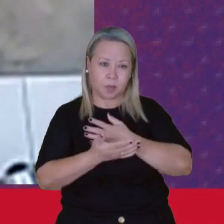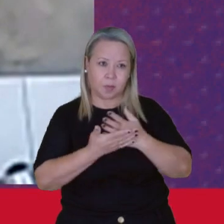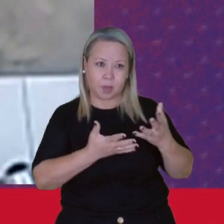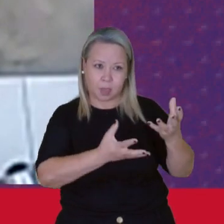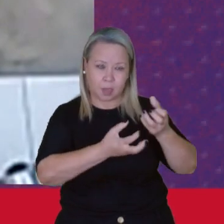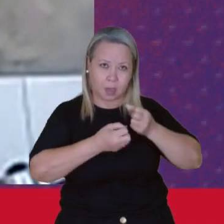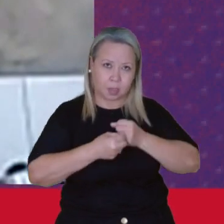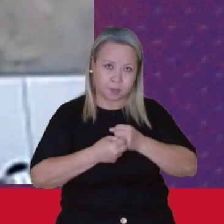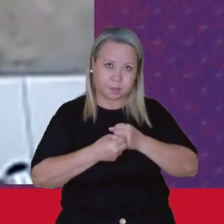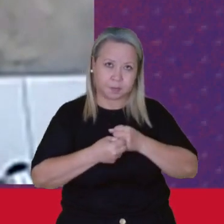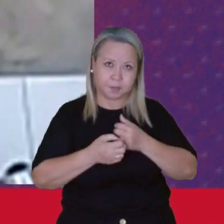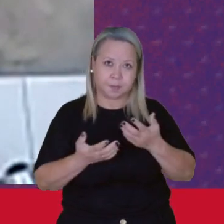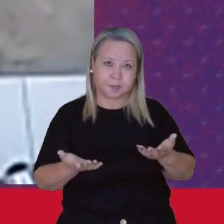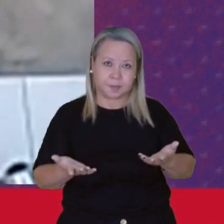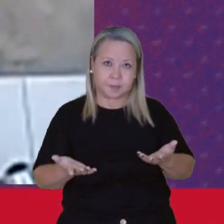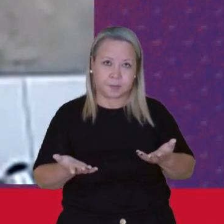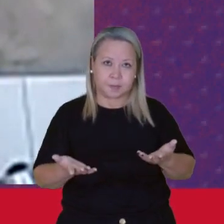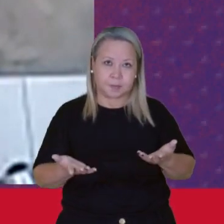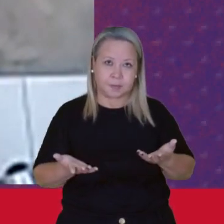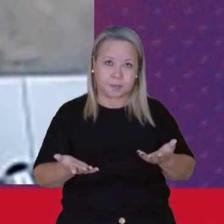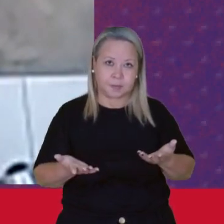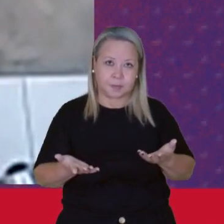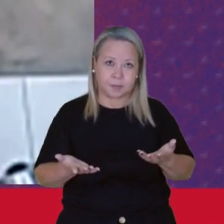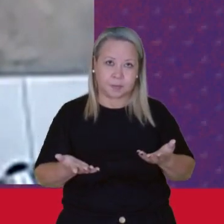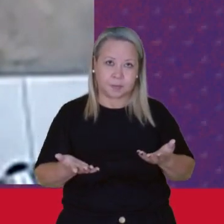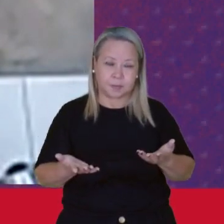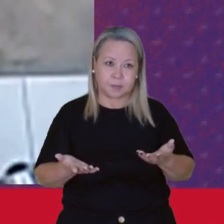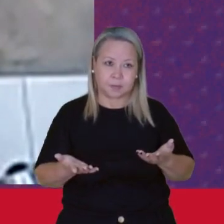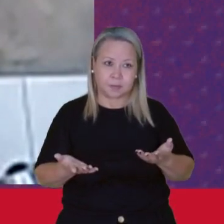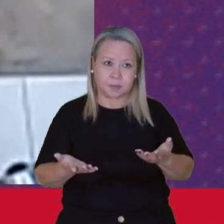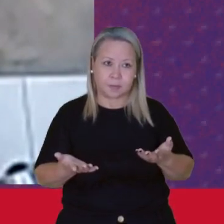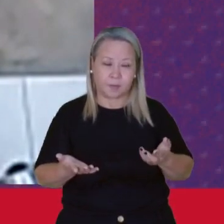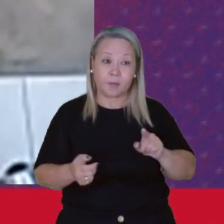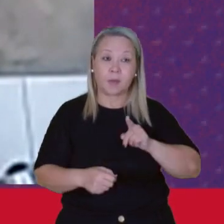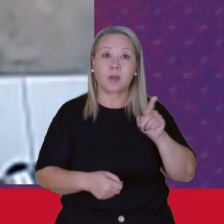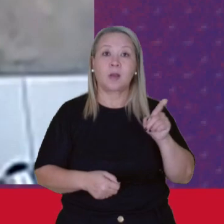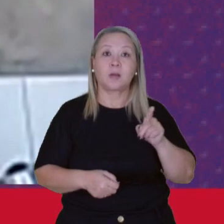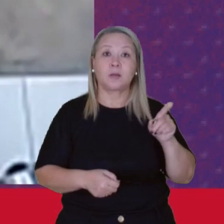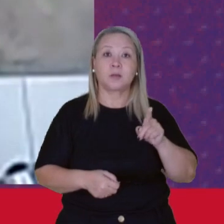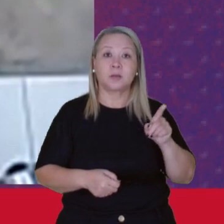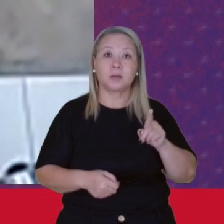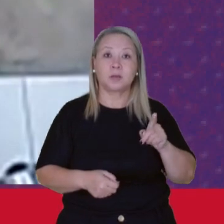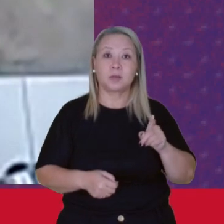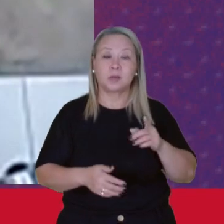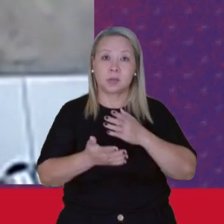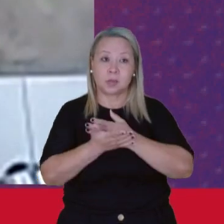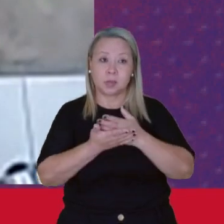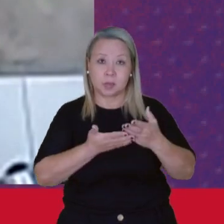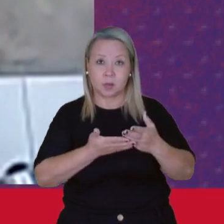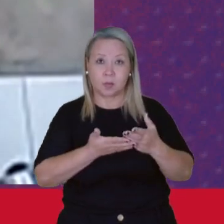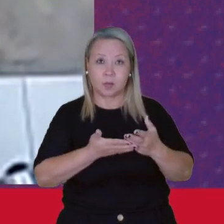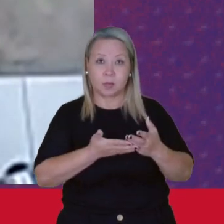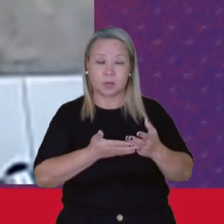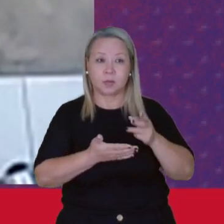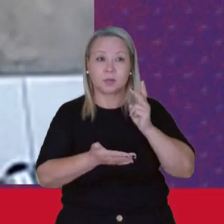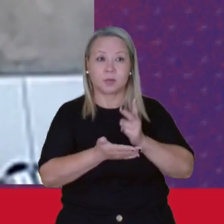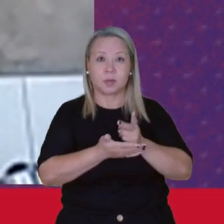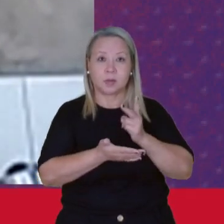Eu vou ser família dela Aí só dela Quando eu comecei A tirar Eu tirava 112